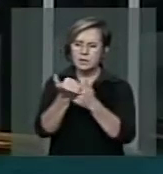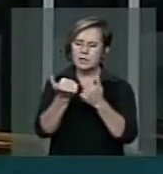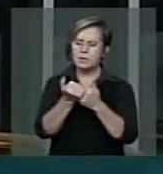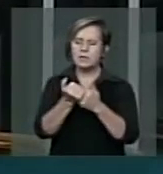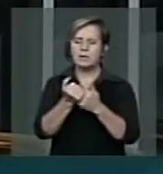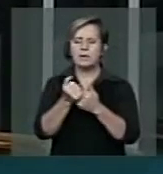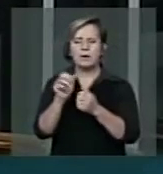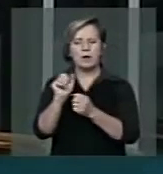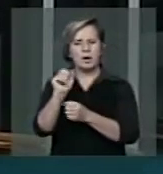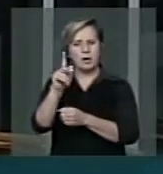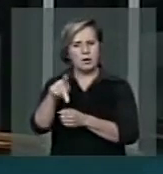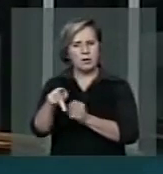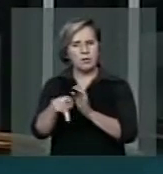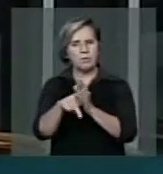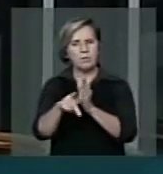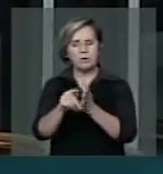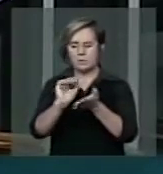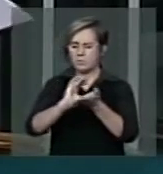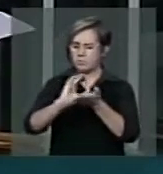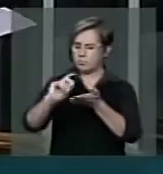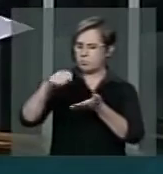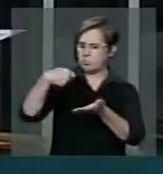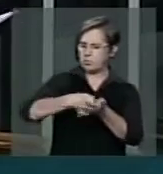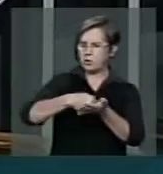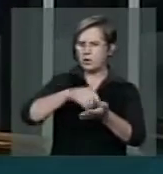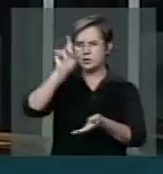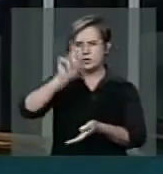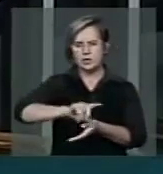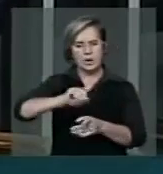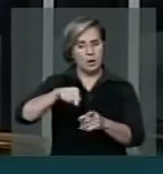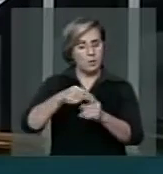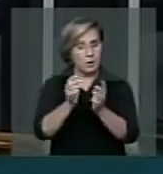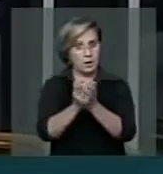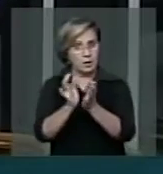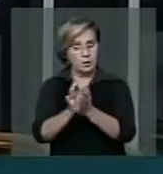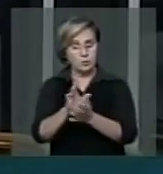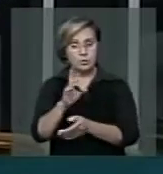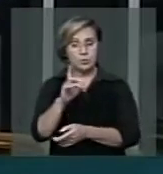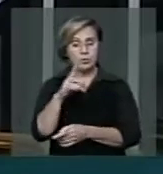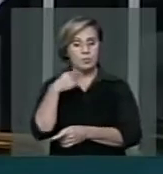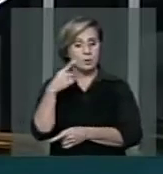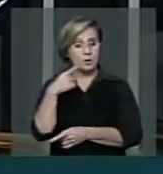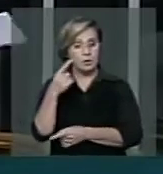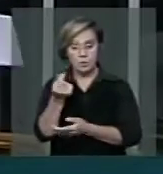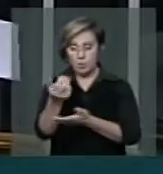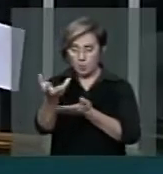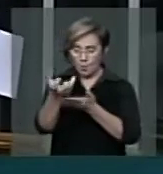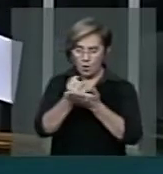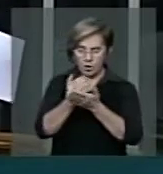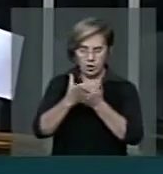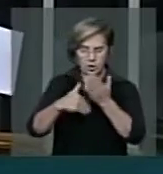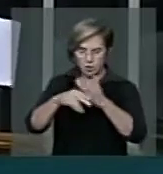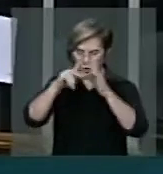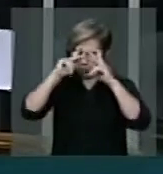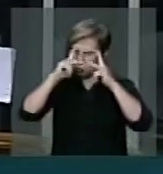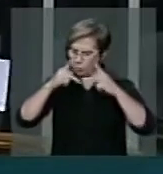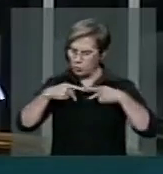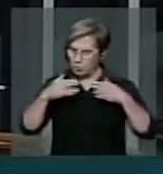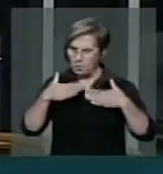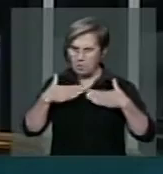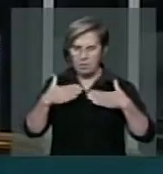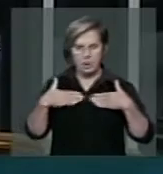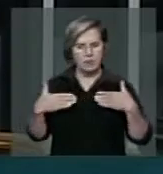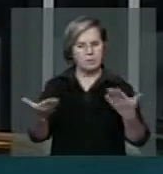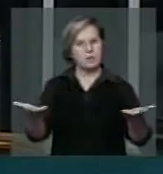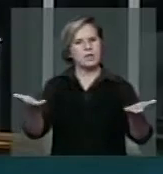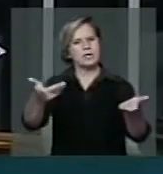pelo golpe e indenizações que tinham direito, mas esses advogados ficavam com todo o dinheiro. Mais uma vez, esse golpe que